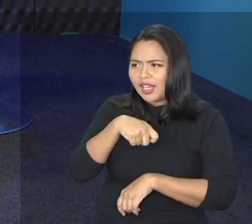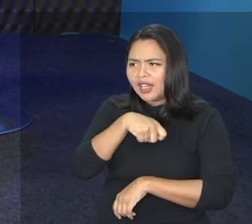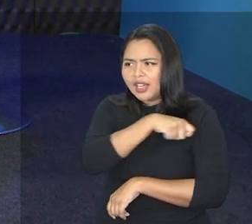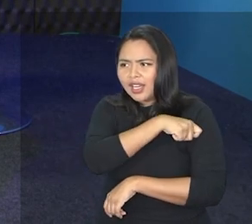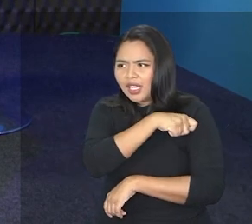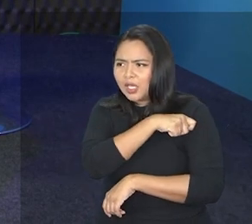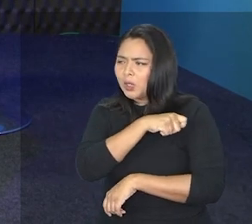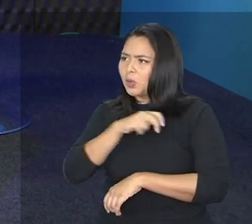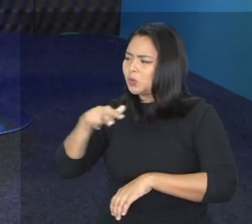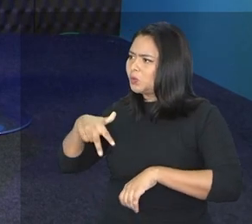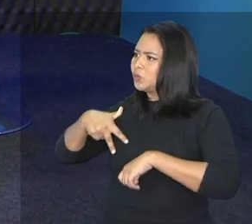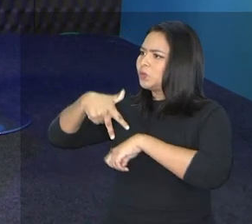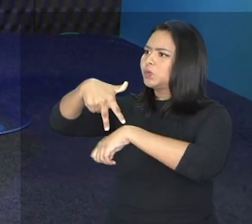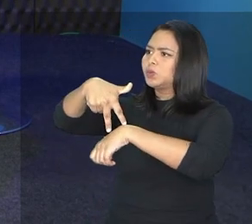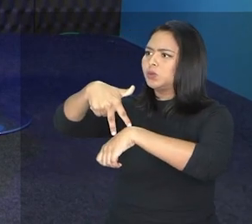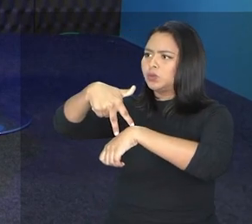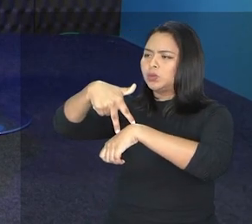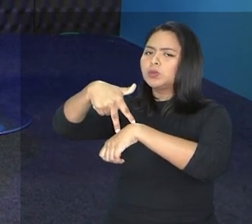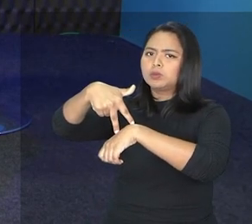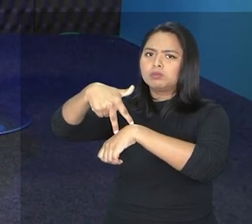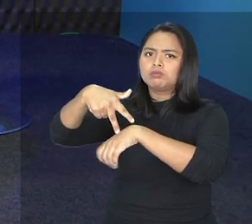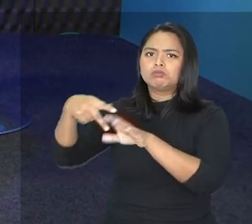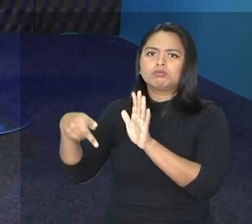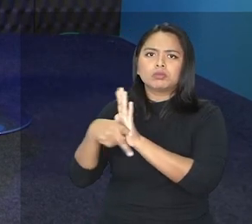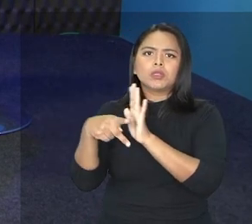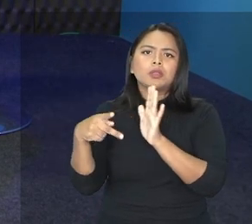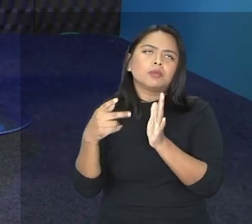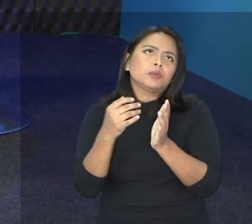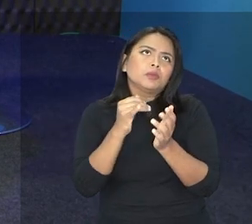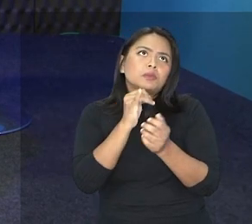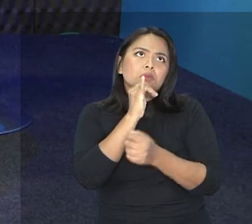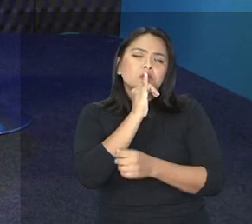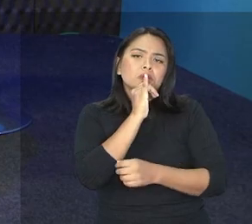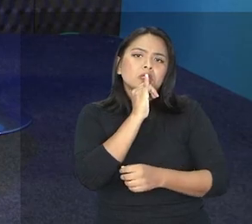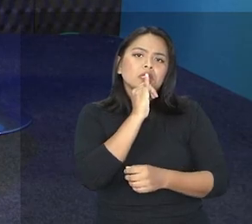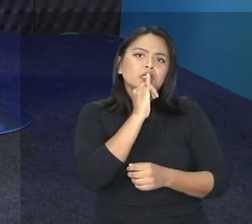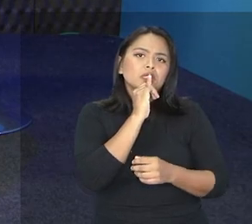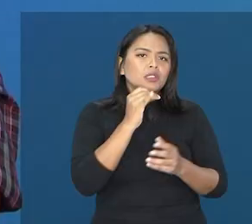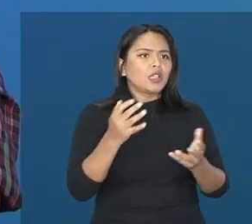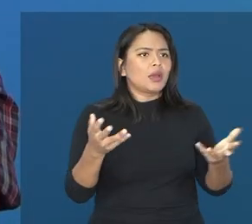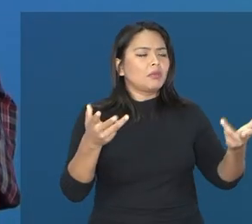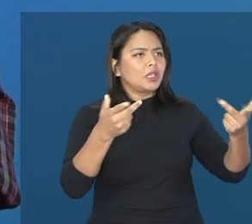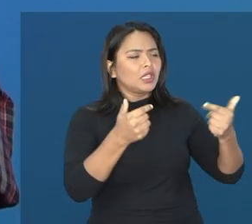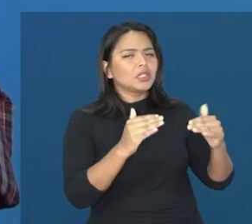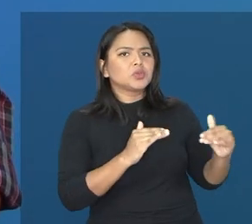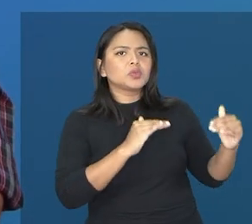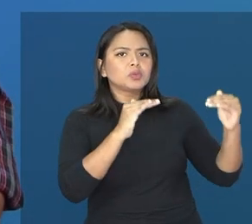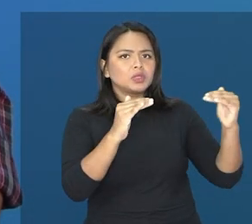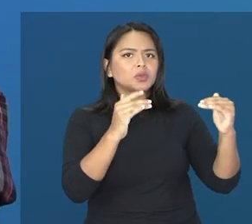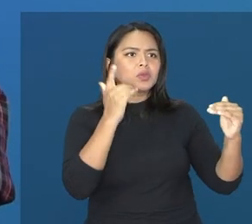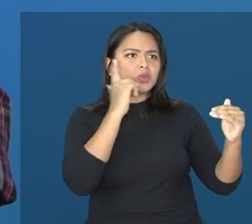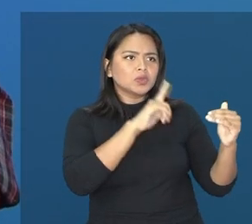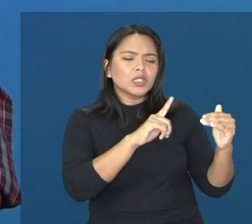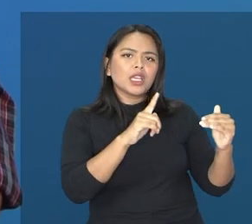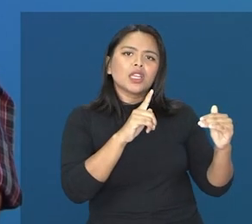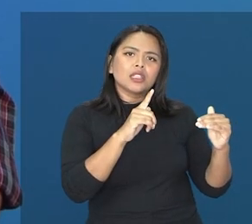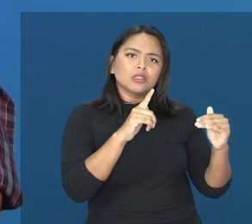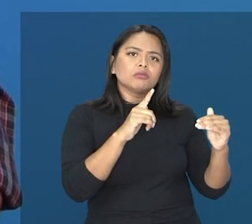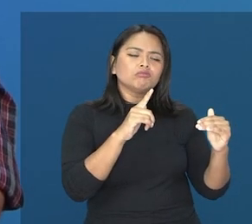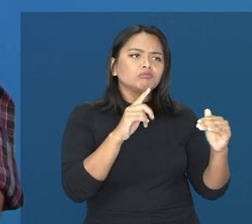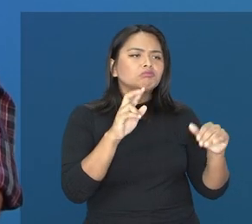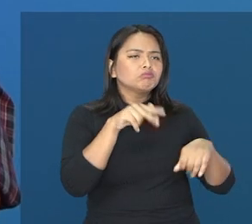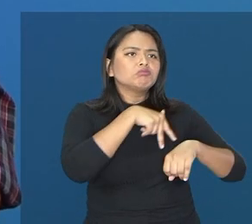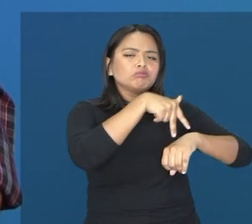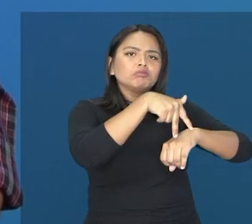ele está sempre procurando... Ele se destaca por um produto, porque o de altas habilidades também se destacaria, o menino que tem um bom